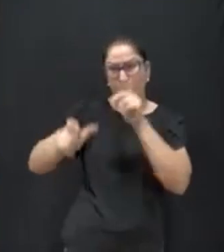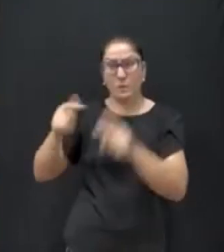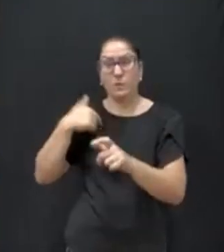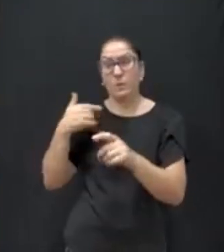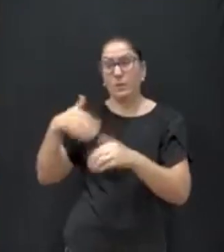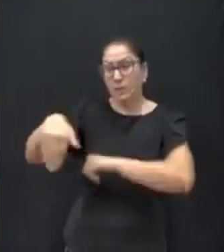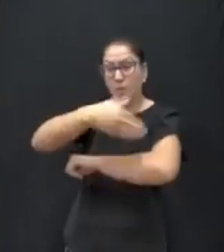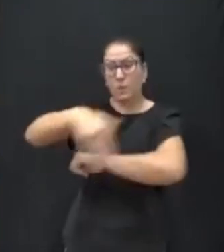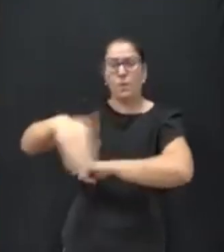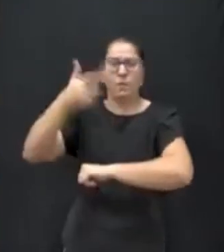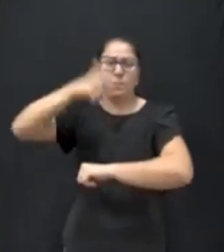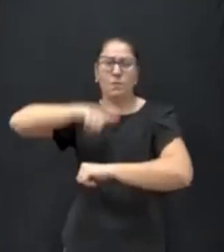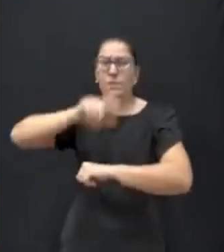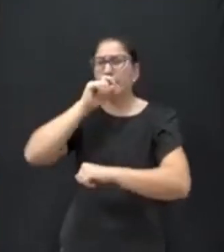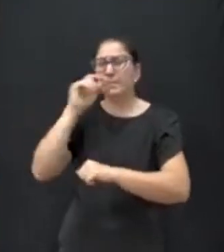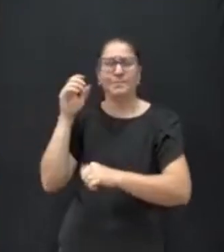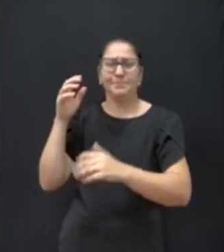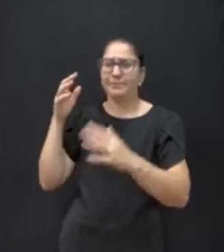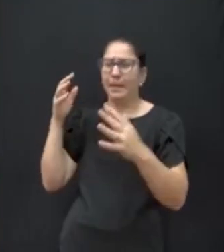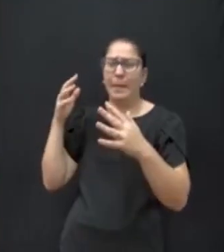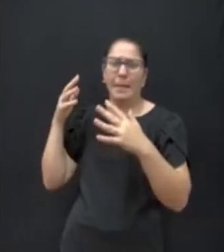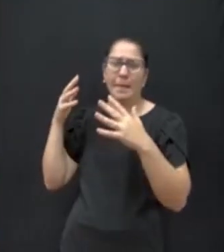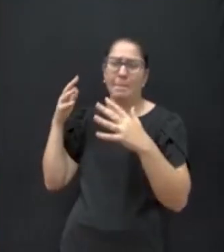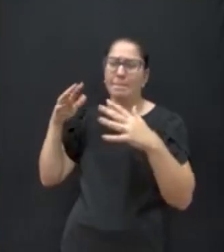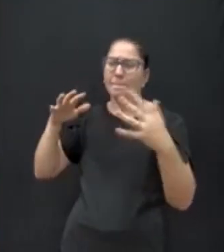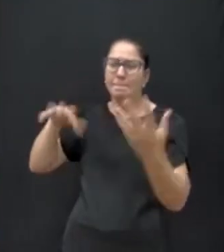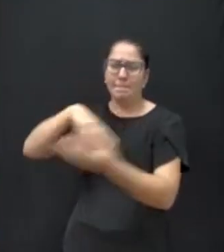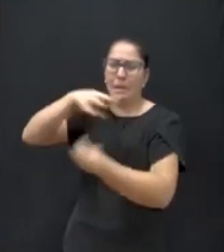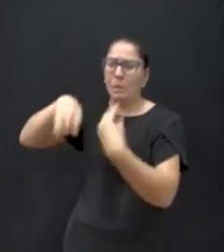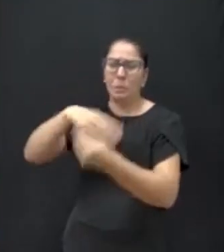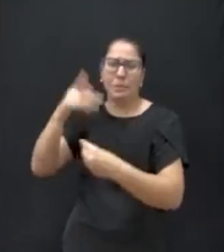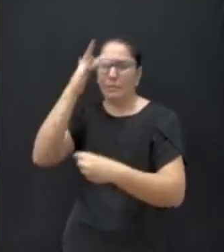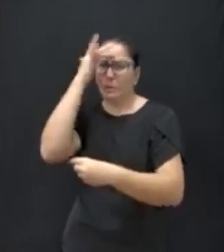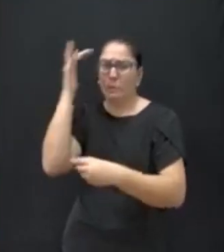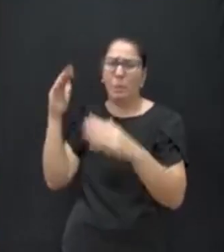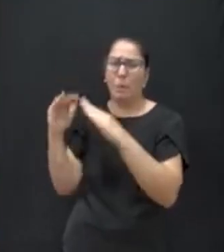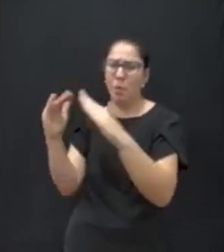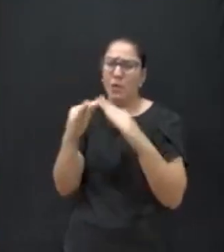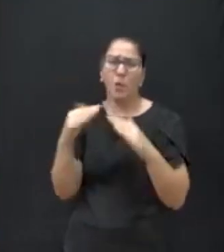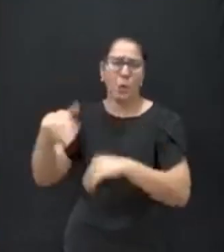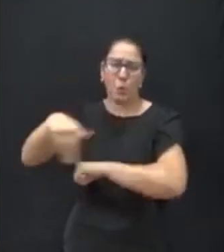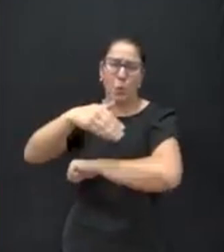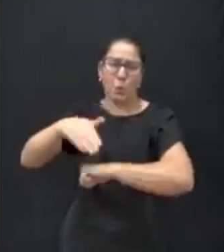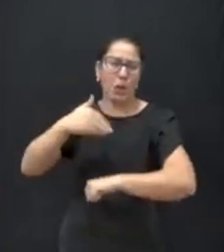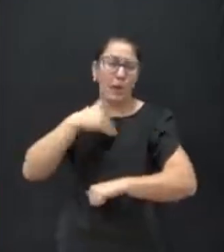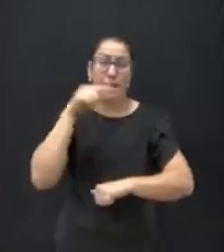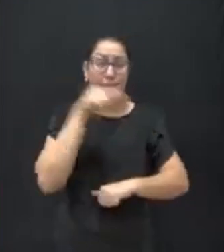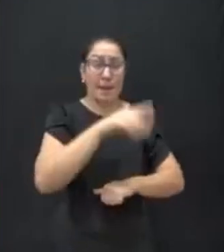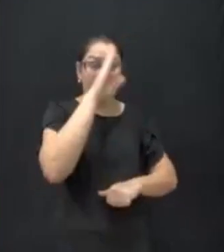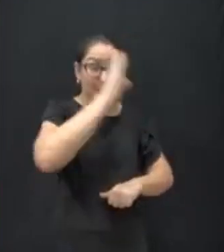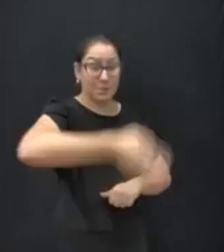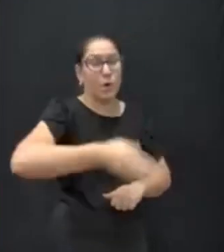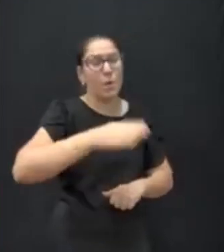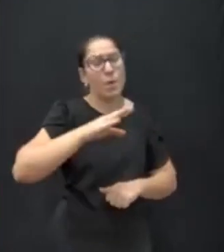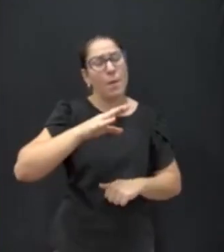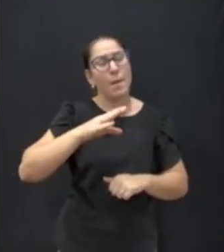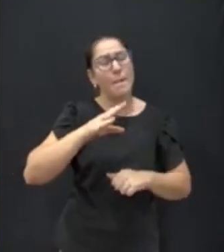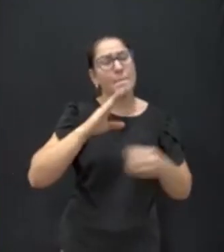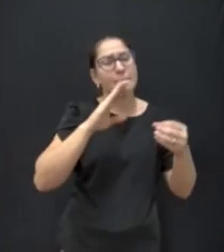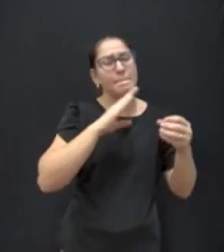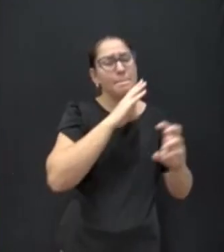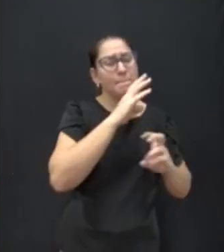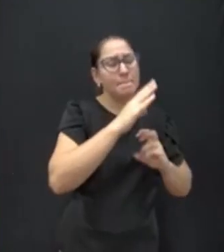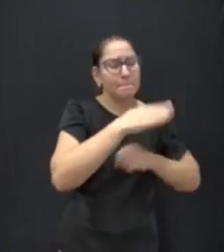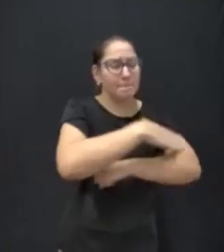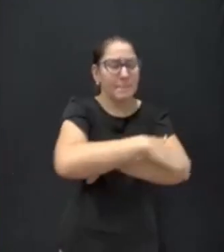gosta de fazer arruaça. E lá na Praça Vili Barte não é diferente. Lá é o principal coração do centro de Toledo.